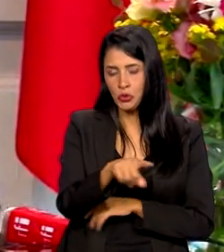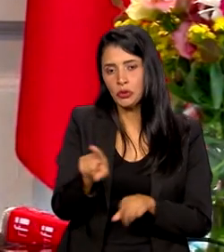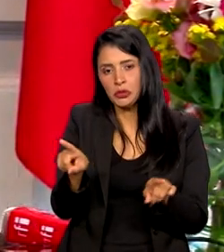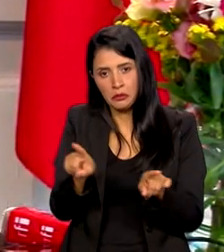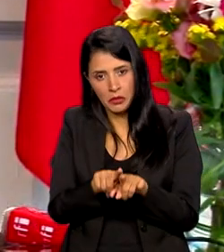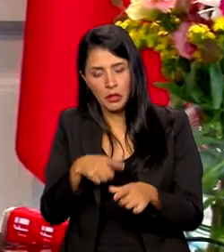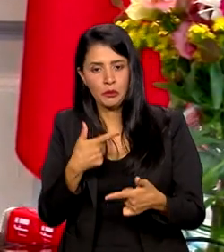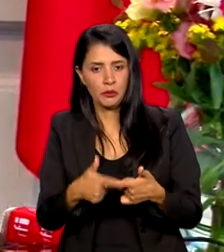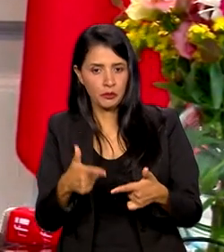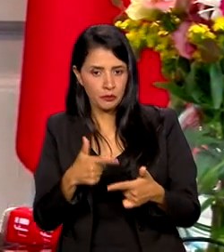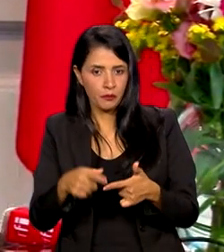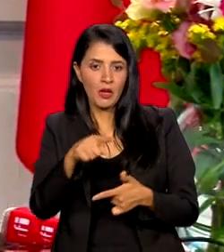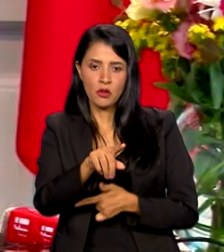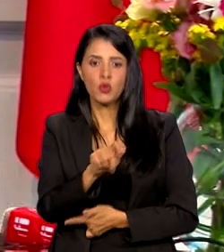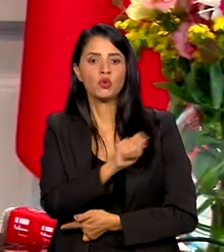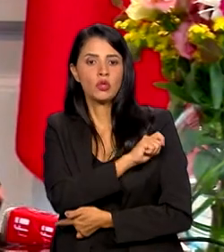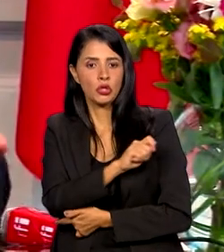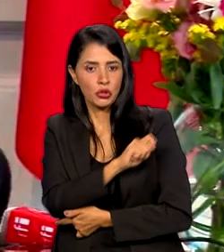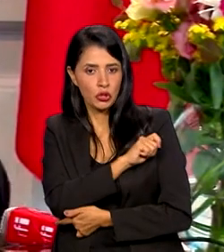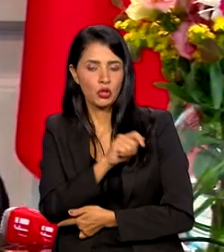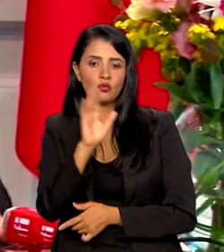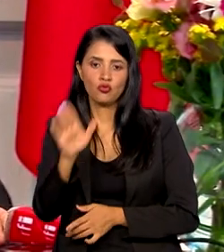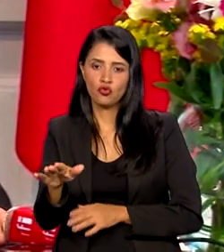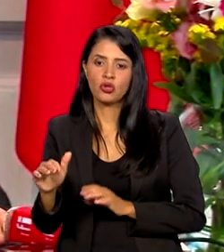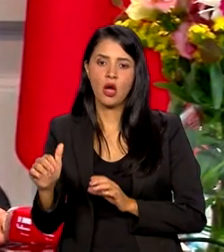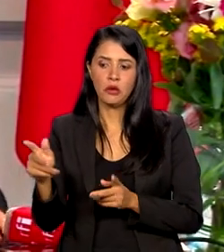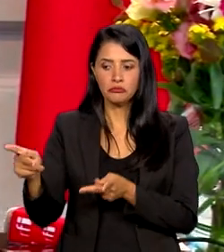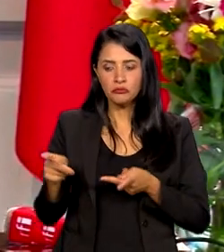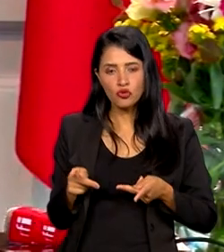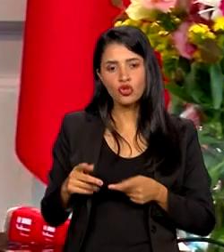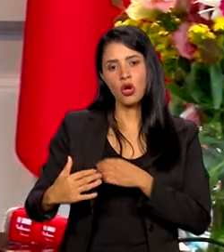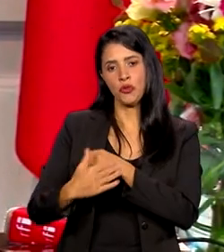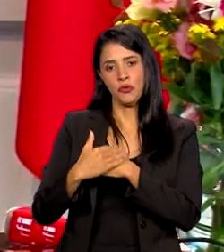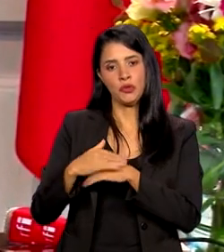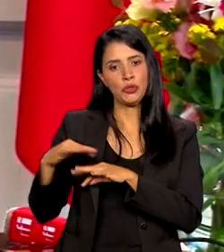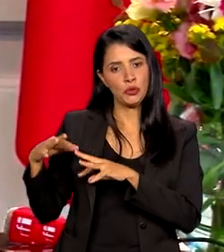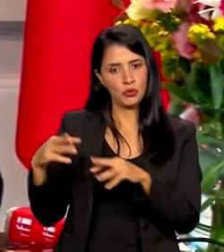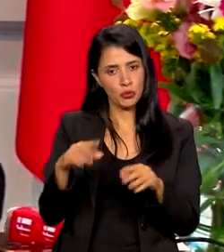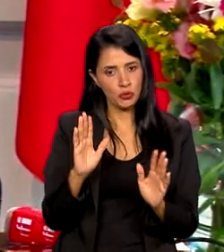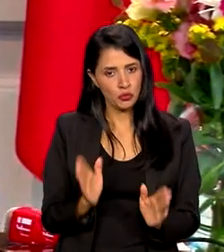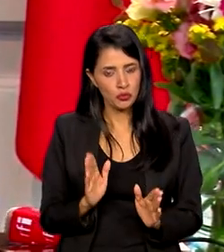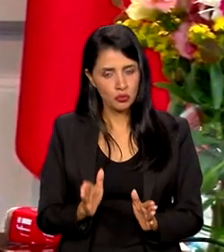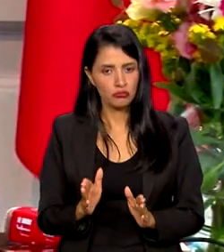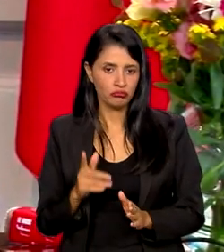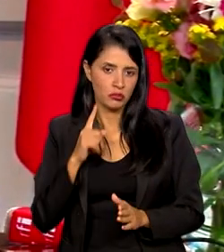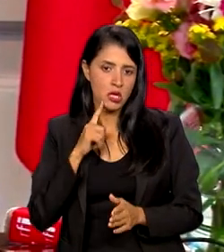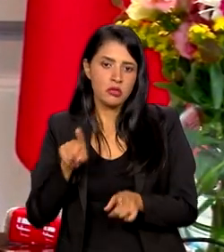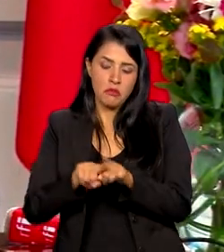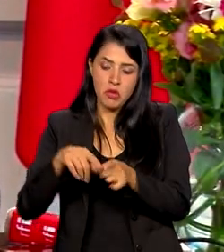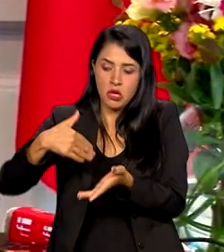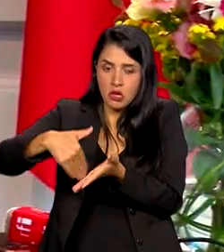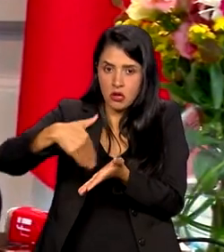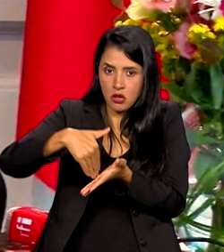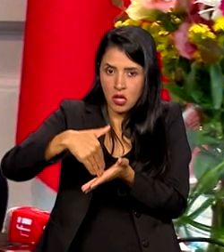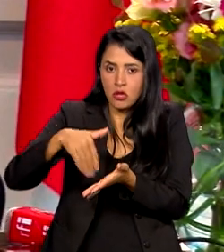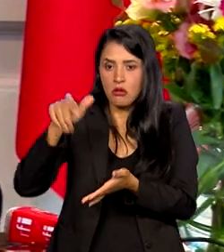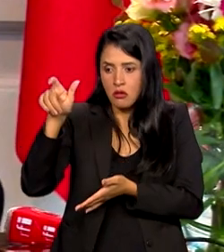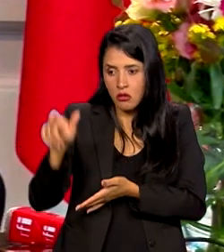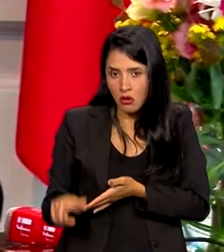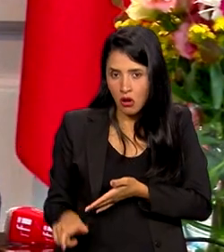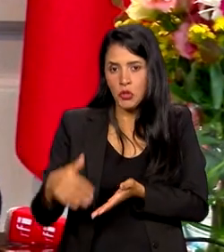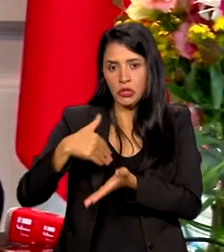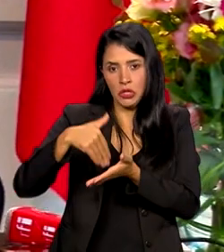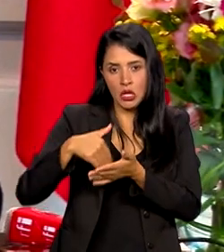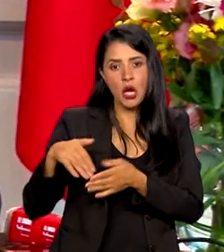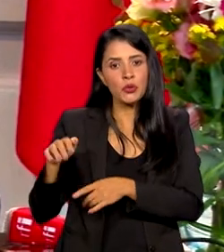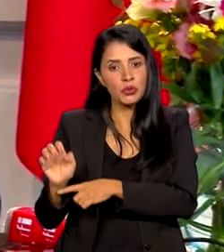problemas pelas entidades estudantis, já recebi todos. E ouvindo os secretários. Por exemplo, para vocês terem uma ideia, os secretários